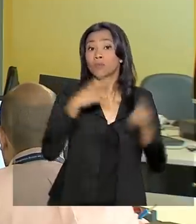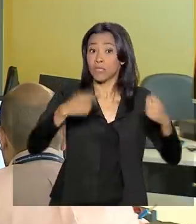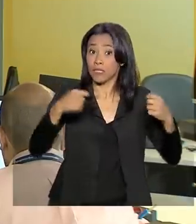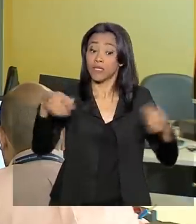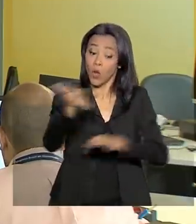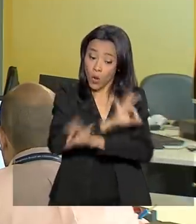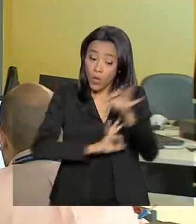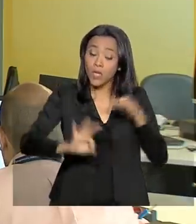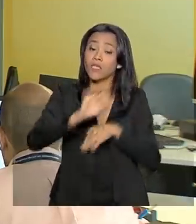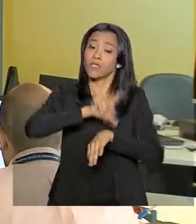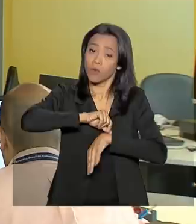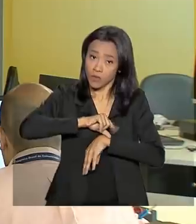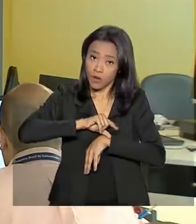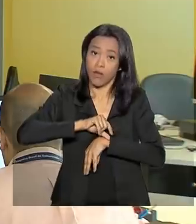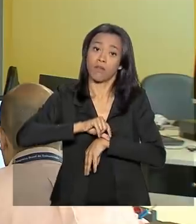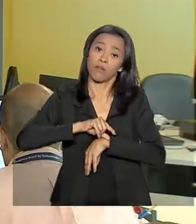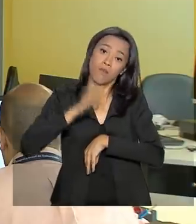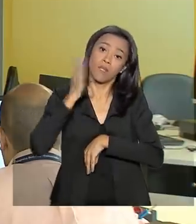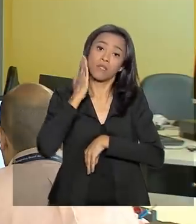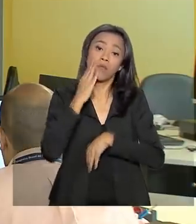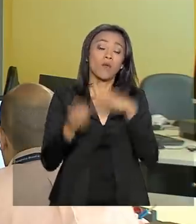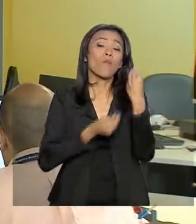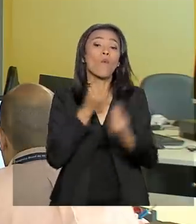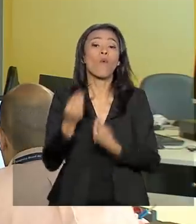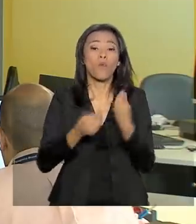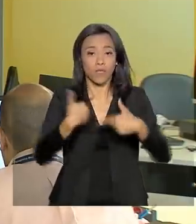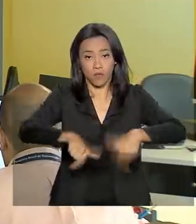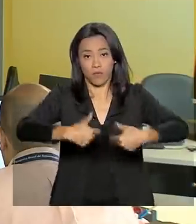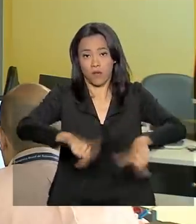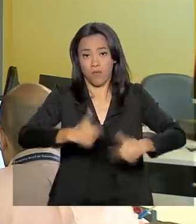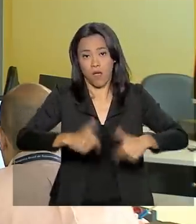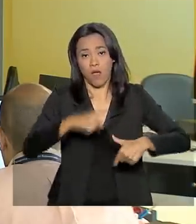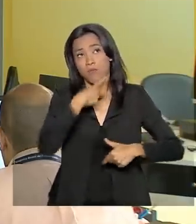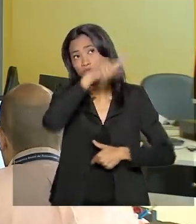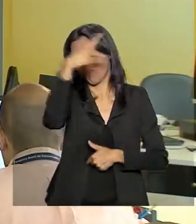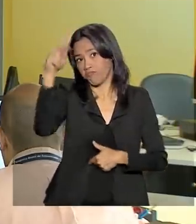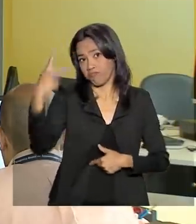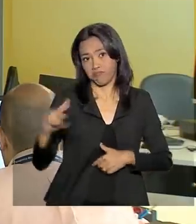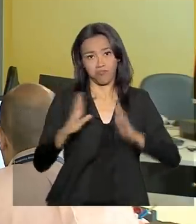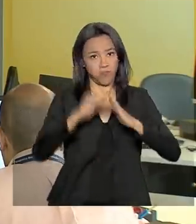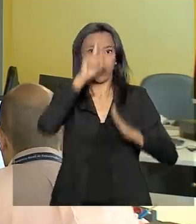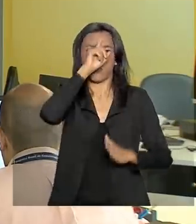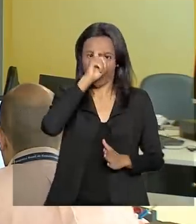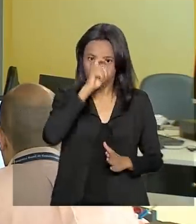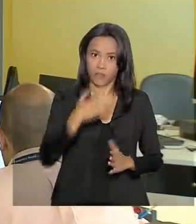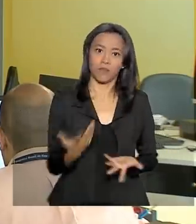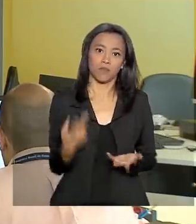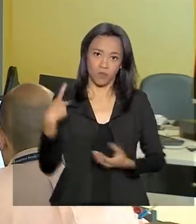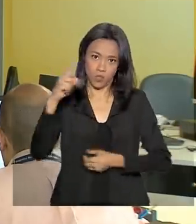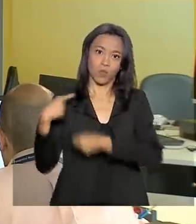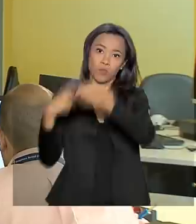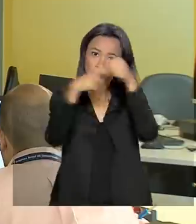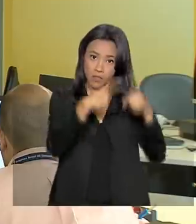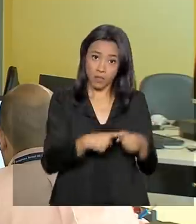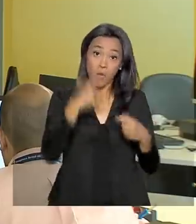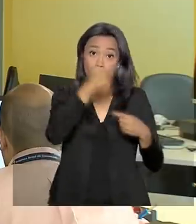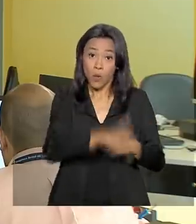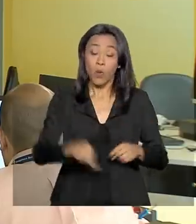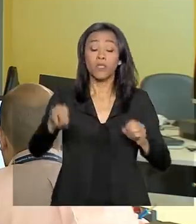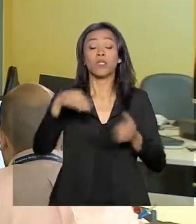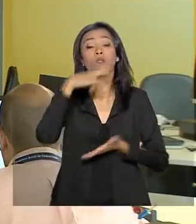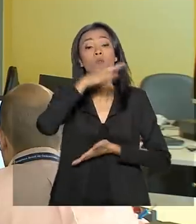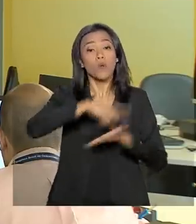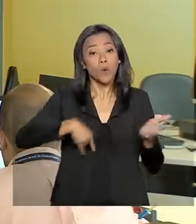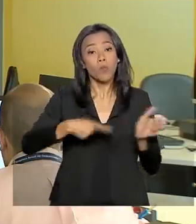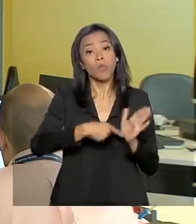carga horária a ser adotada em cada unidade básica de saúde do respectivo município. Outra possibilidade prevista na portaria, segundo o